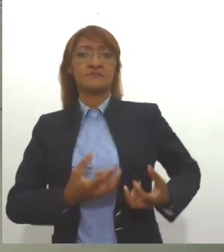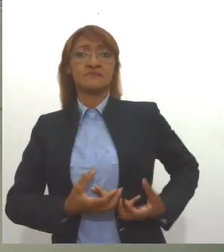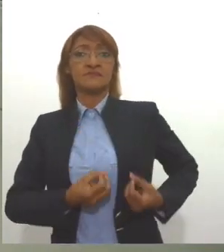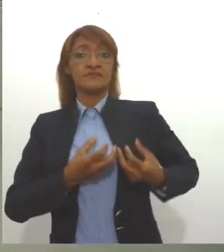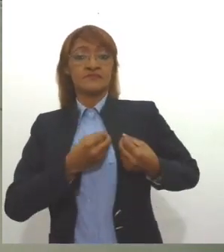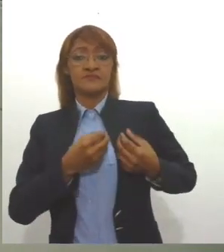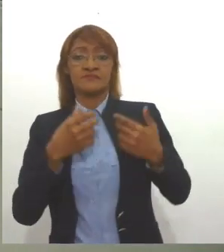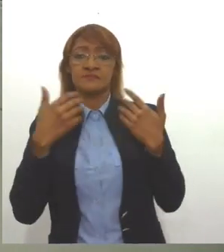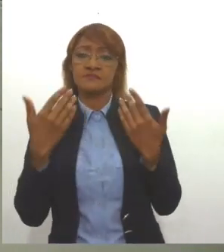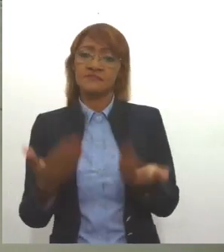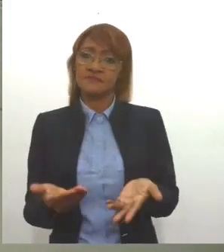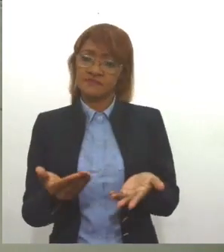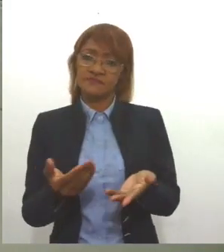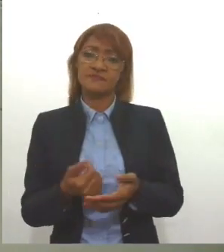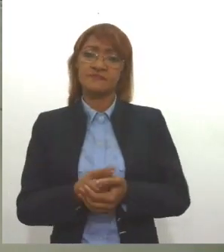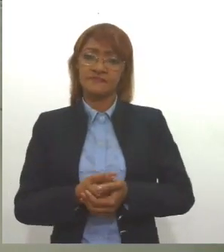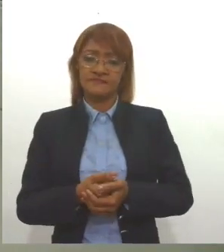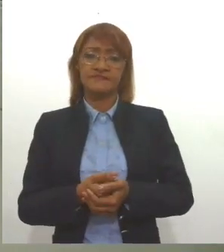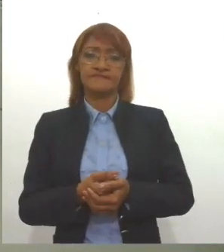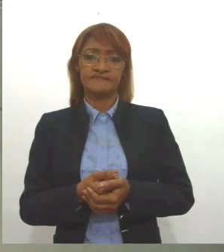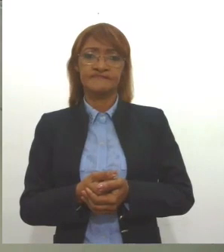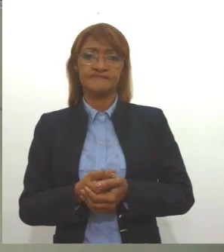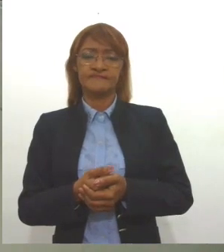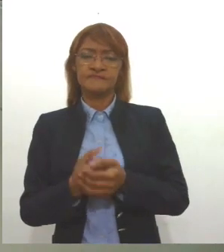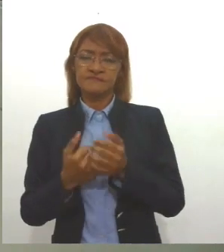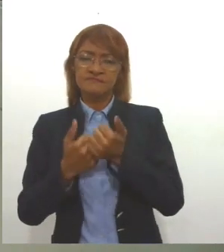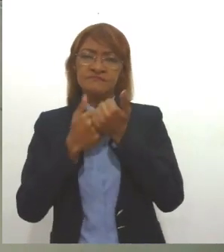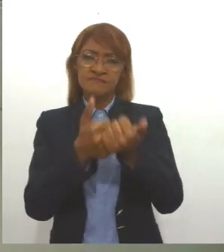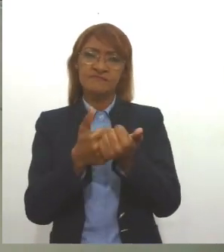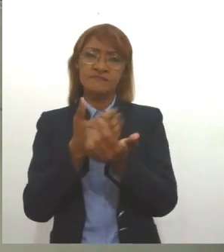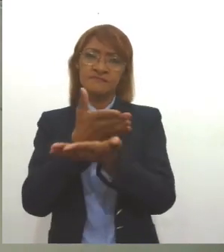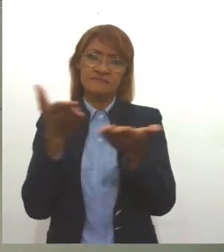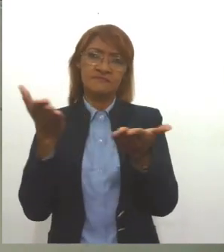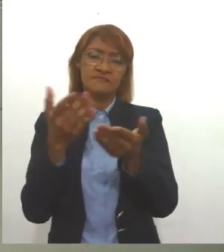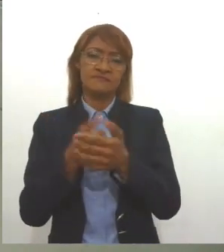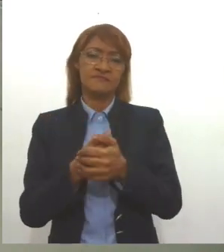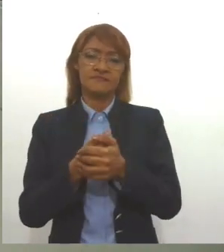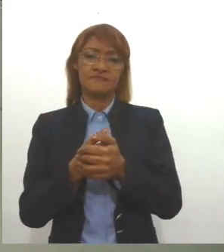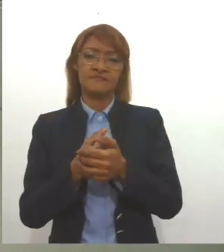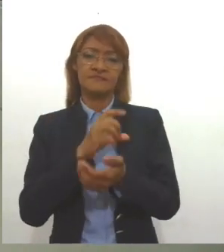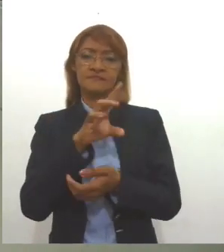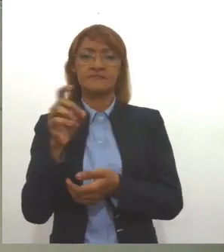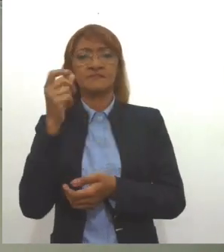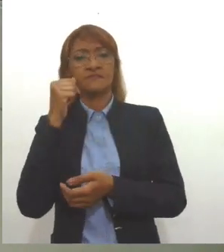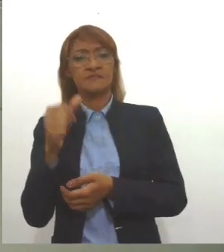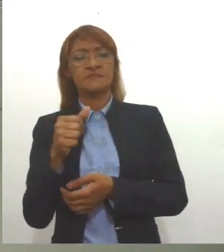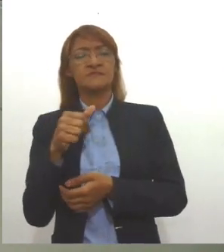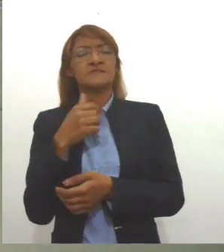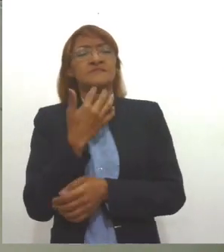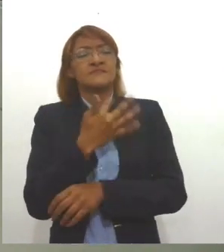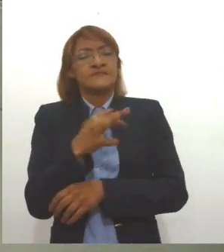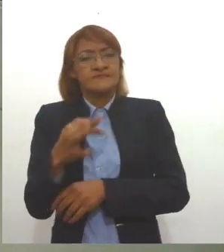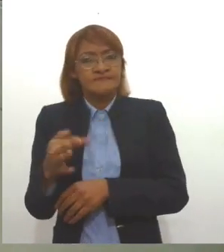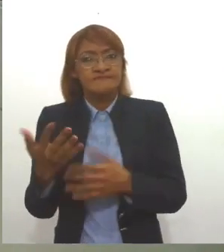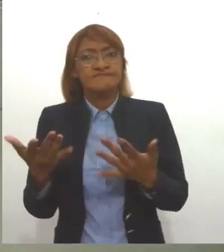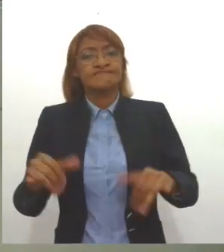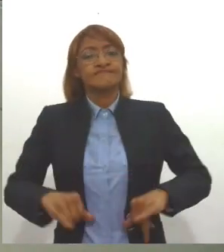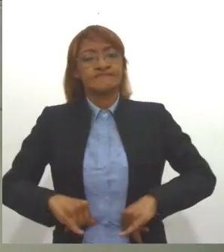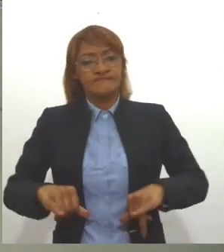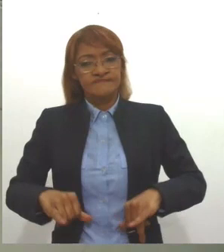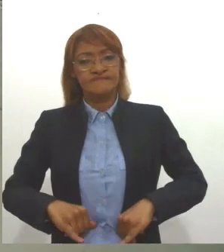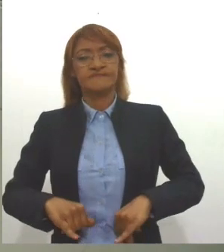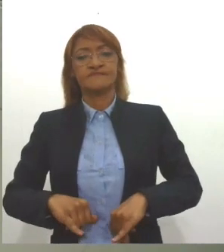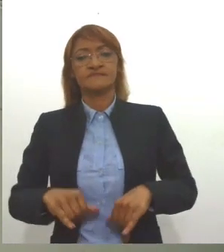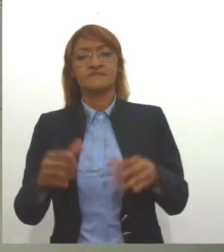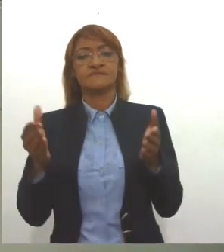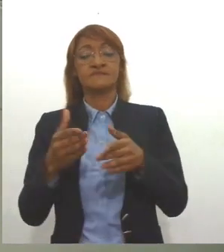então, gente, vamos, né, dar essa força, vamos dar essa contribuição, muitas pessoas estão passando por dificuldades, esse momento é o momento